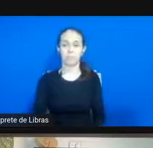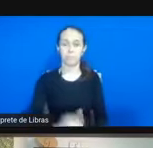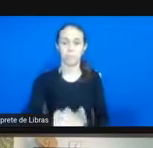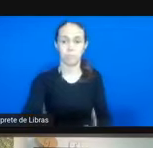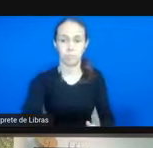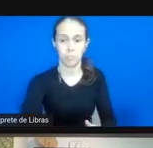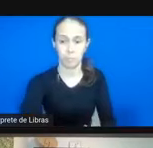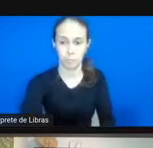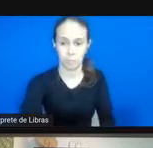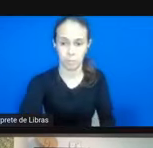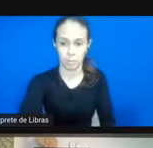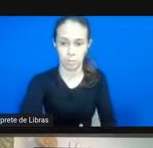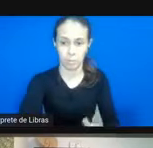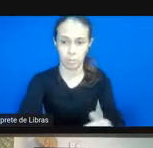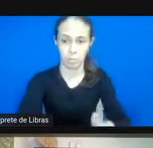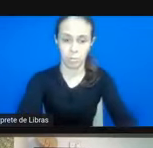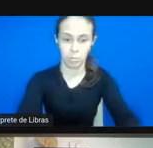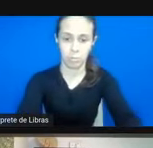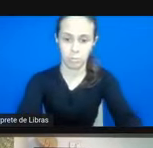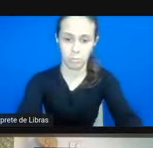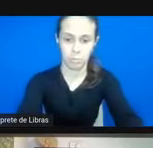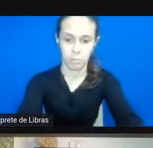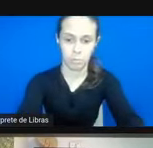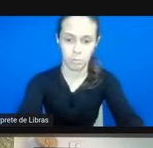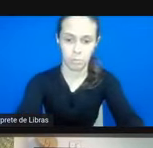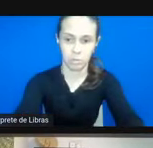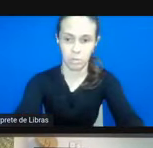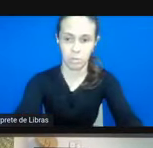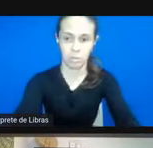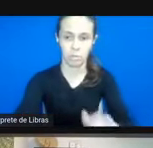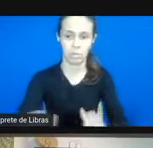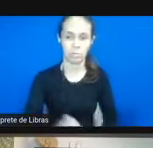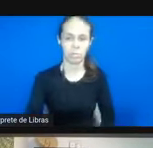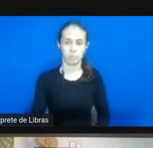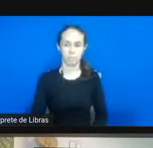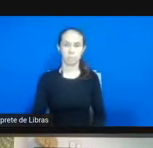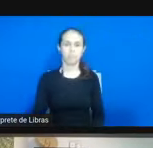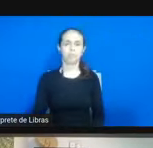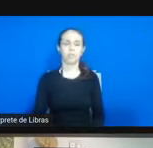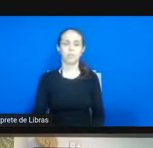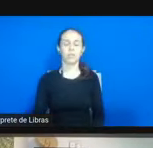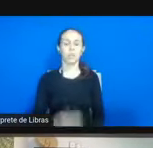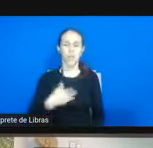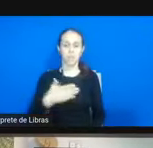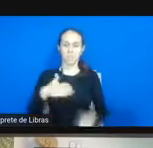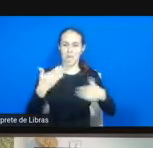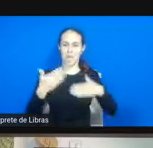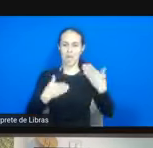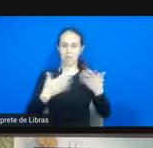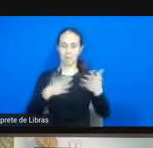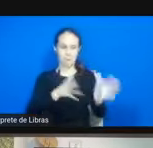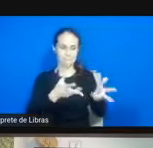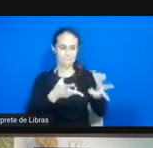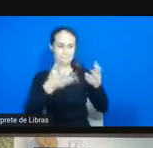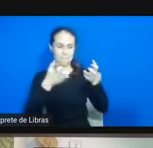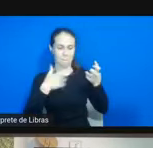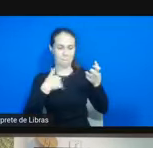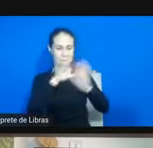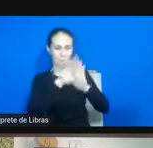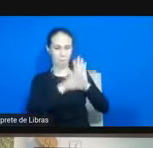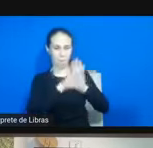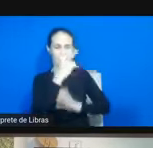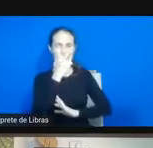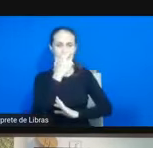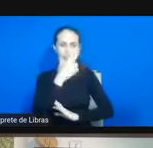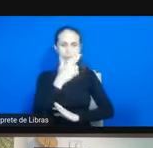Ah, que legal. Eu me assusto sempre que eu escuto o meu currículo, que parece que, né, não cabe numa vida, mas eu garanto que